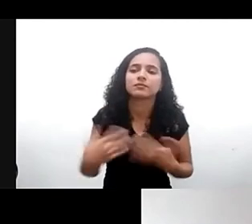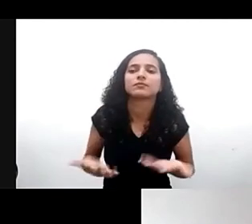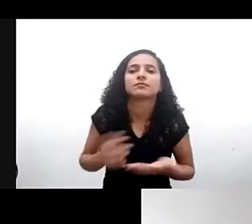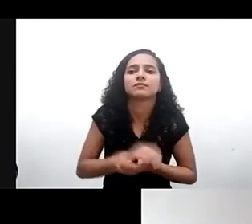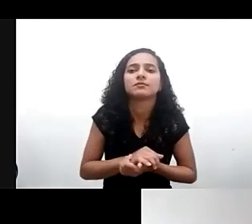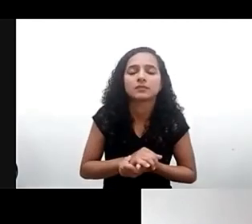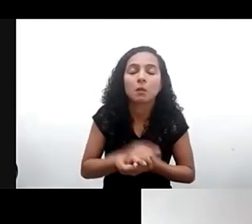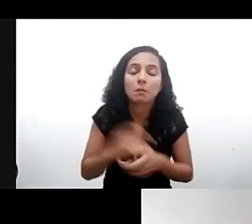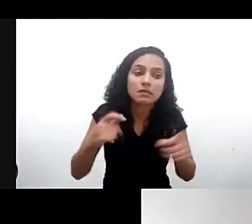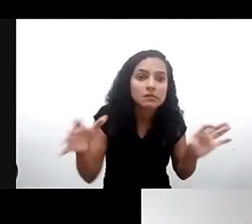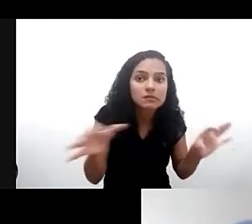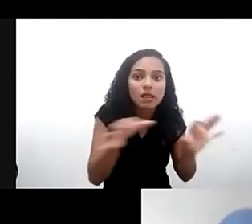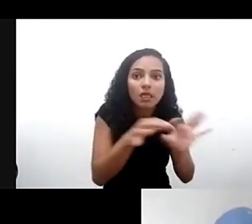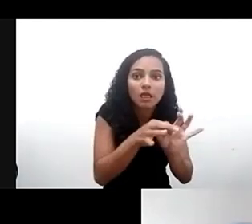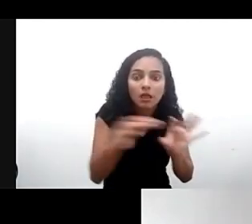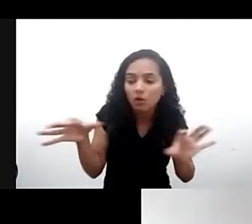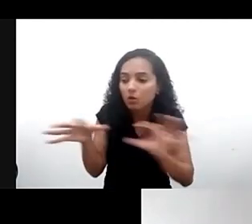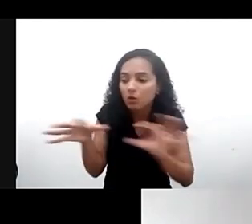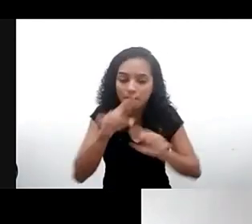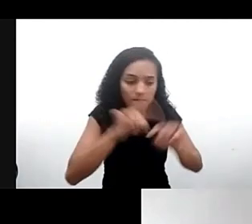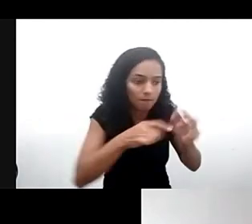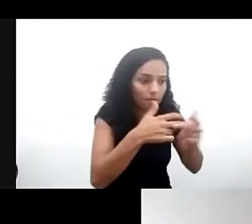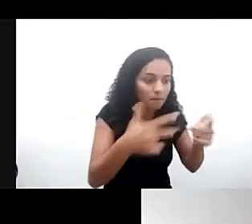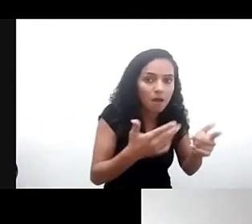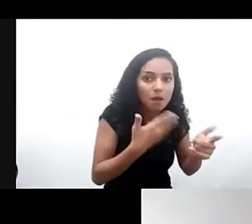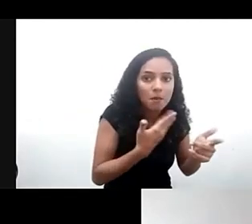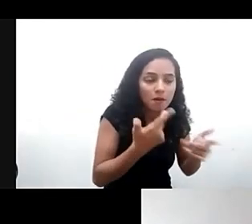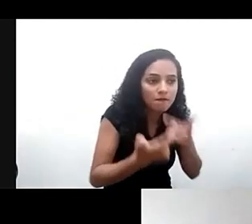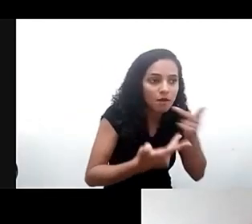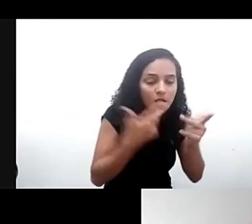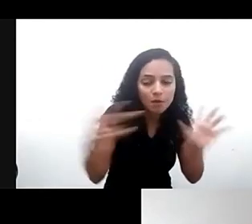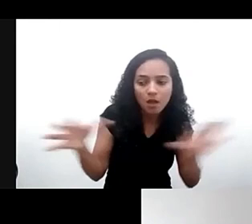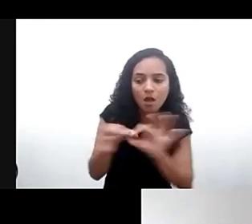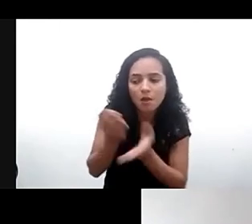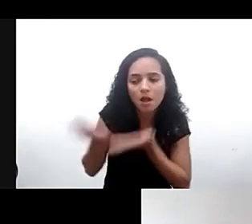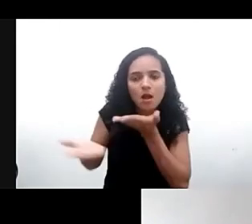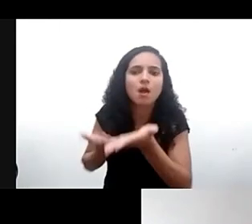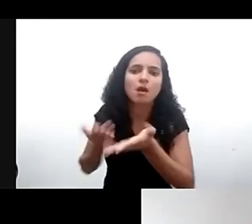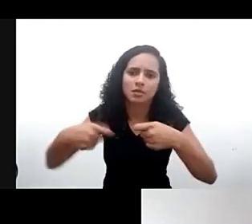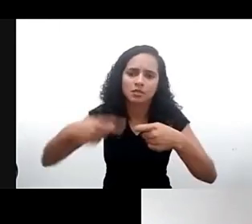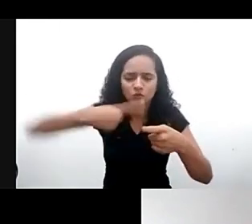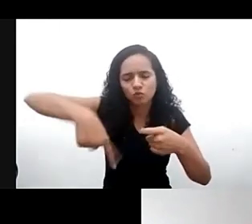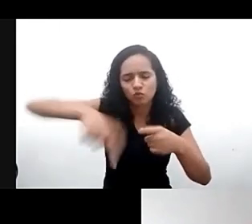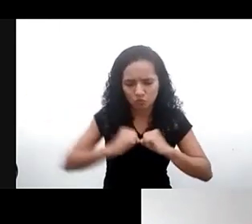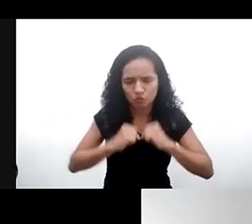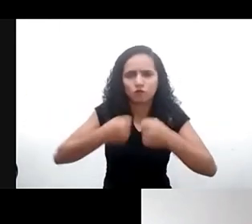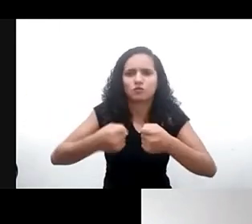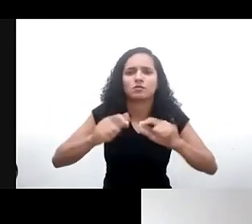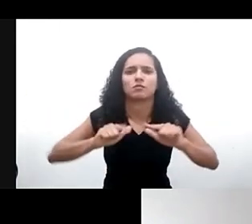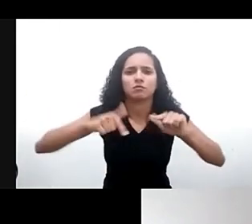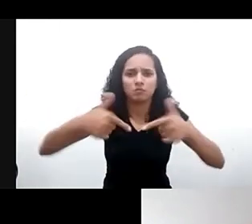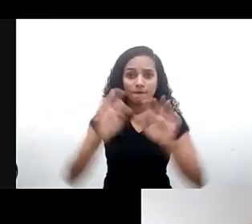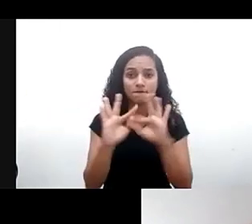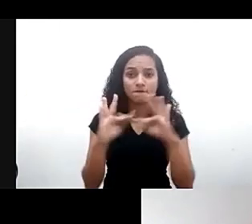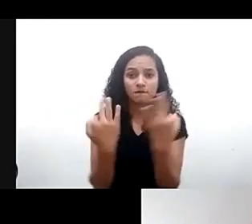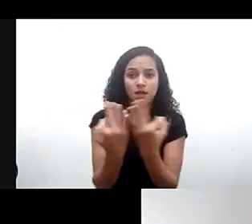conectada a outra e realmente esse esforço conjunto deve ser feito por todos nós famílias sociedade